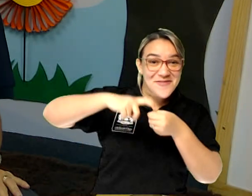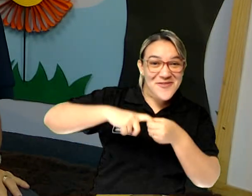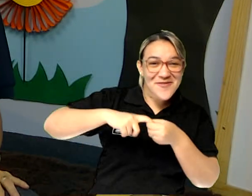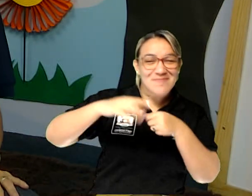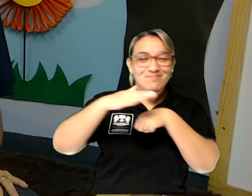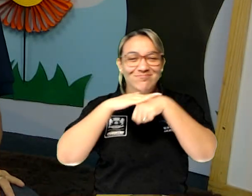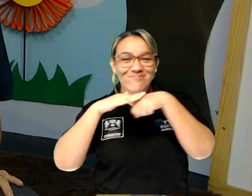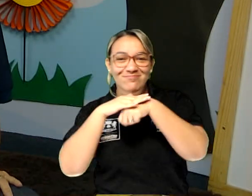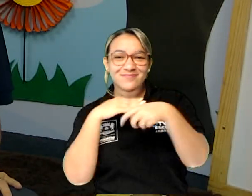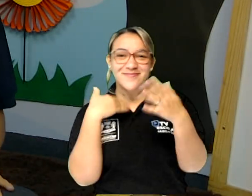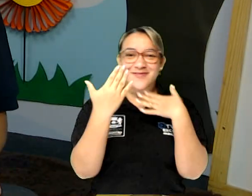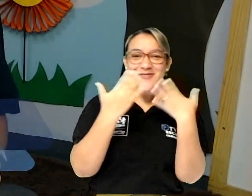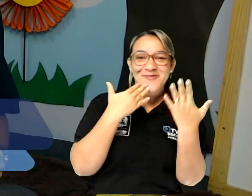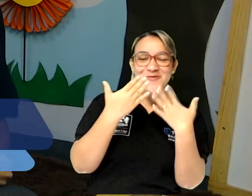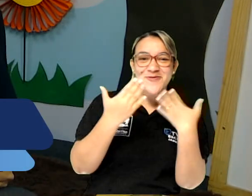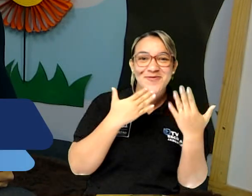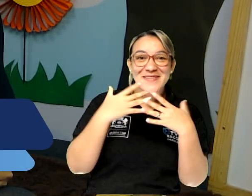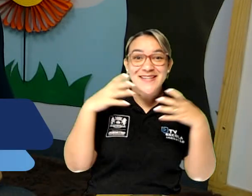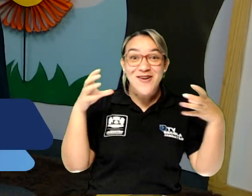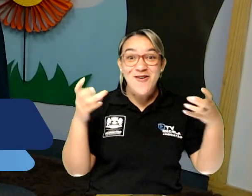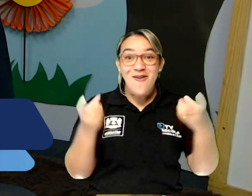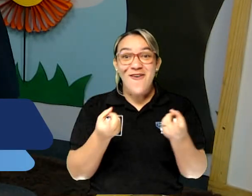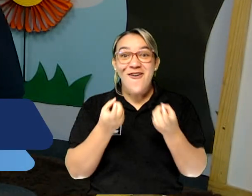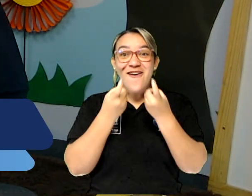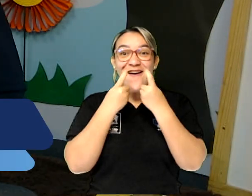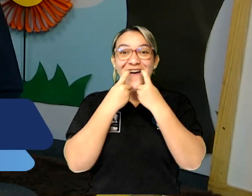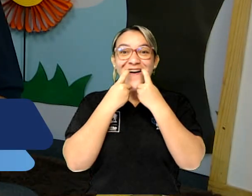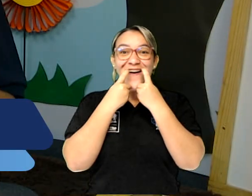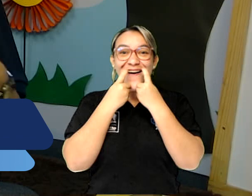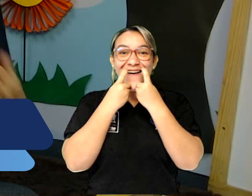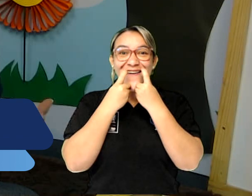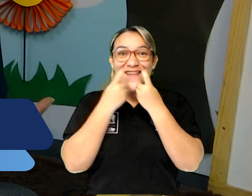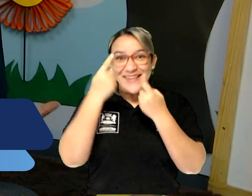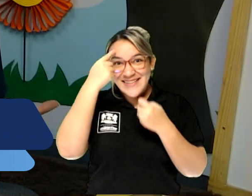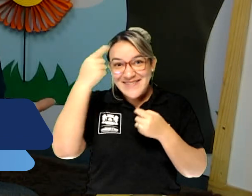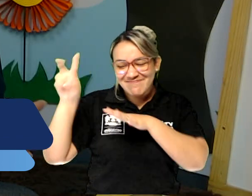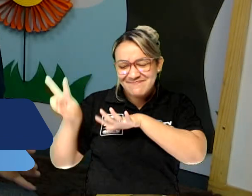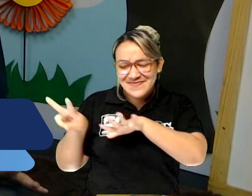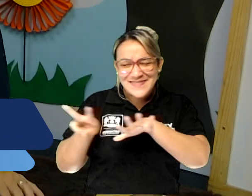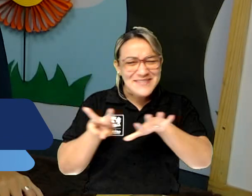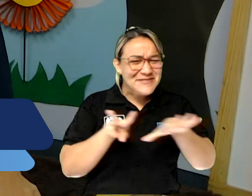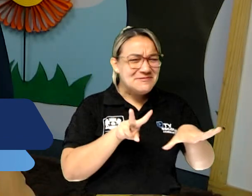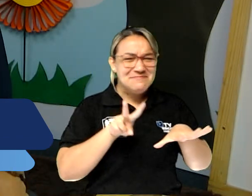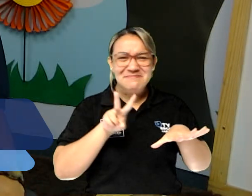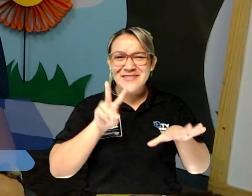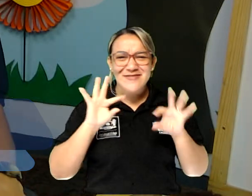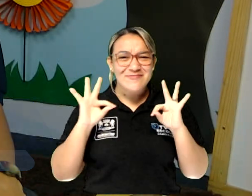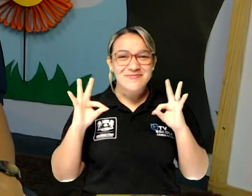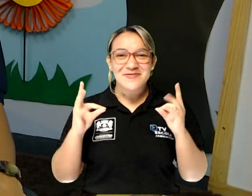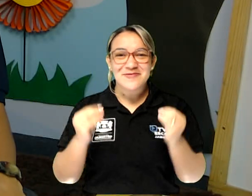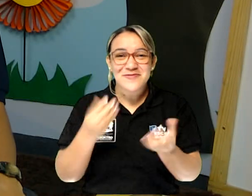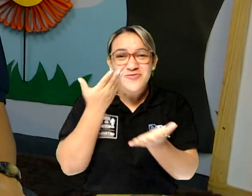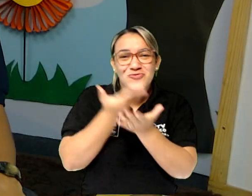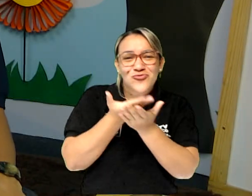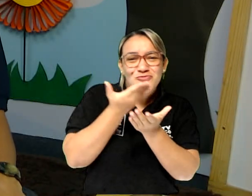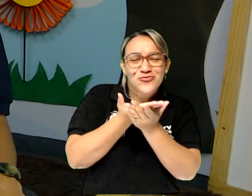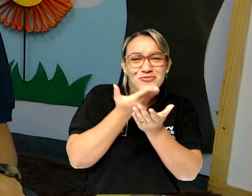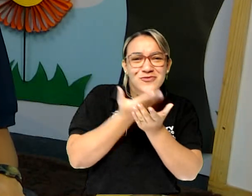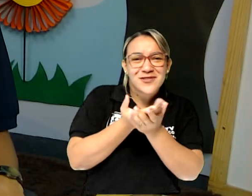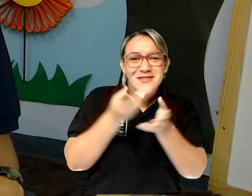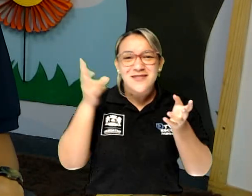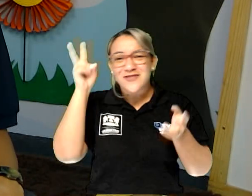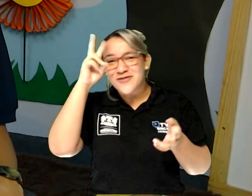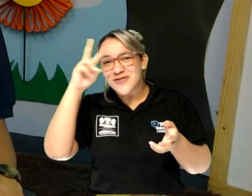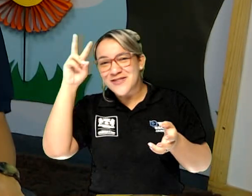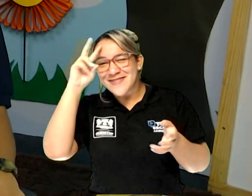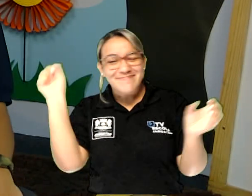conversarmos sobre o grúfalo. A semana inteira estamos estudando sobre essa história